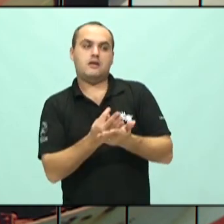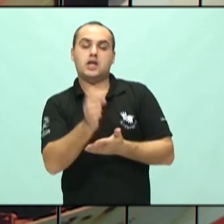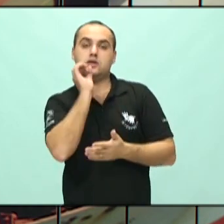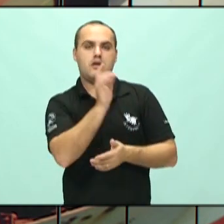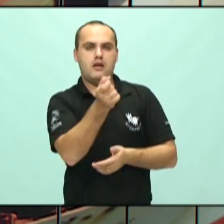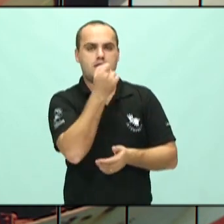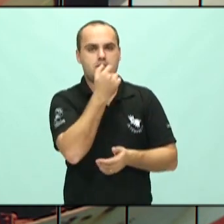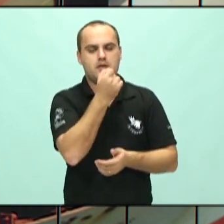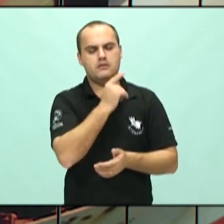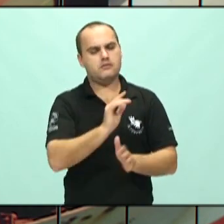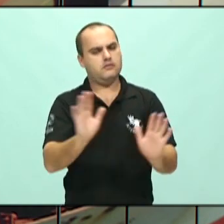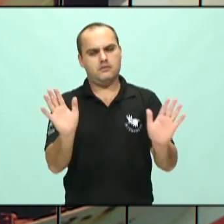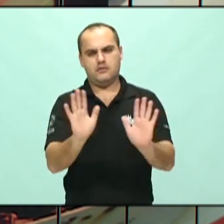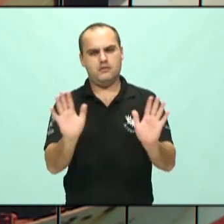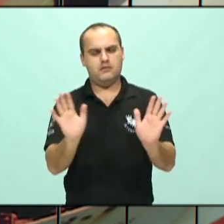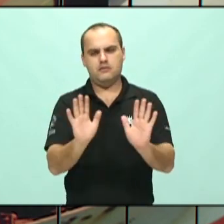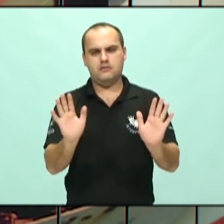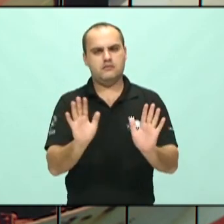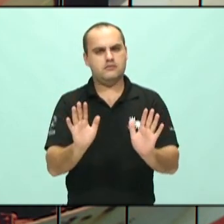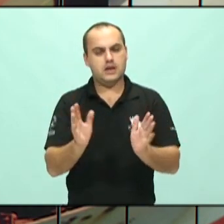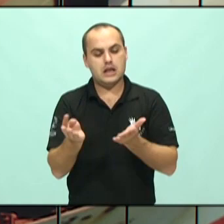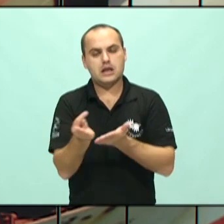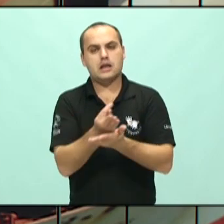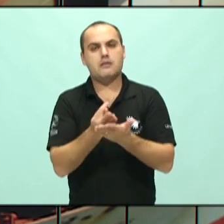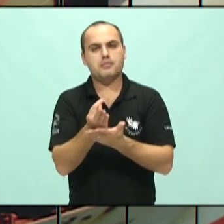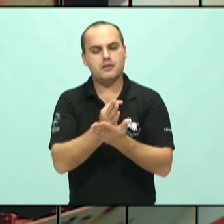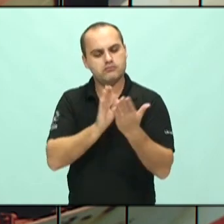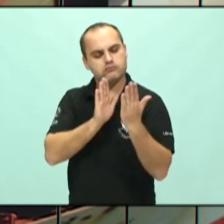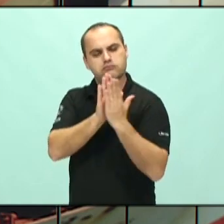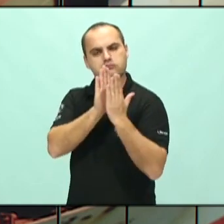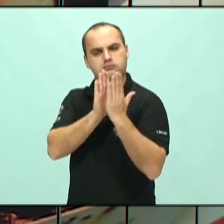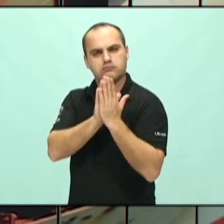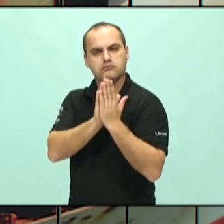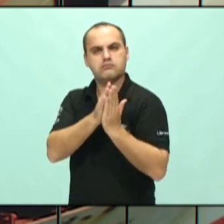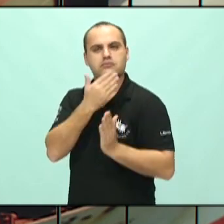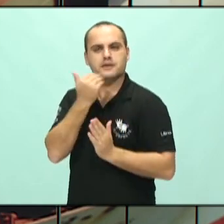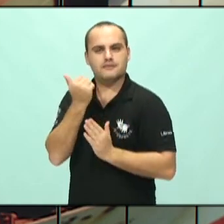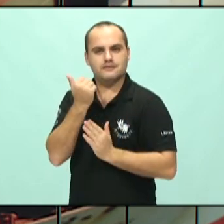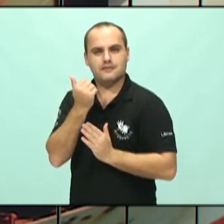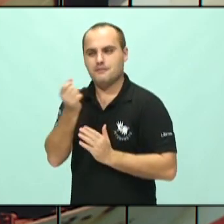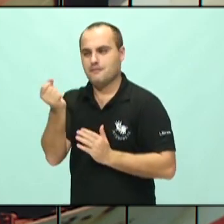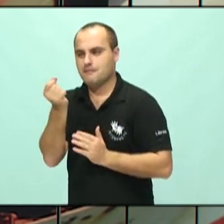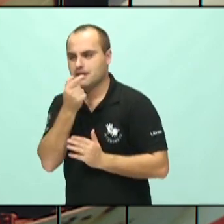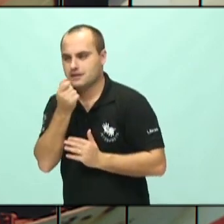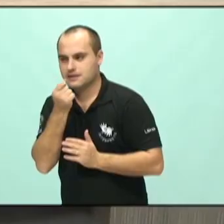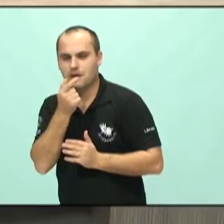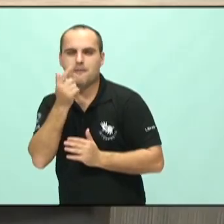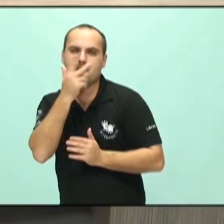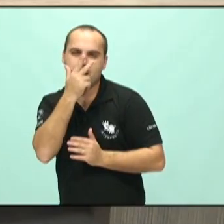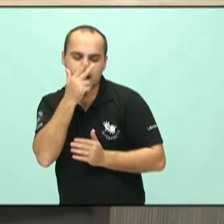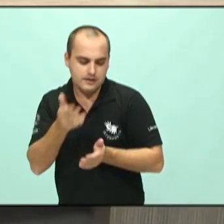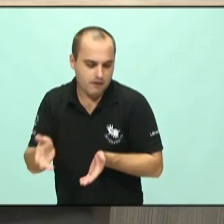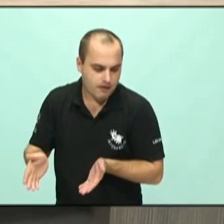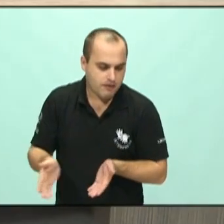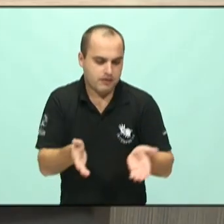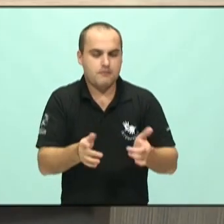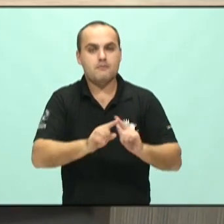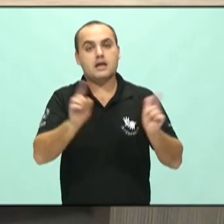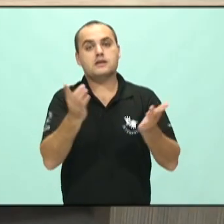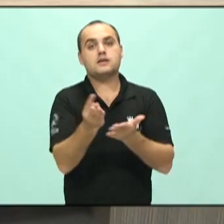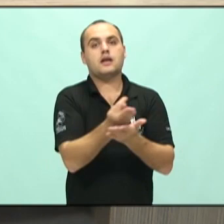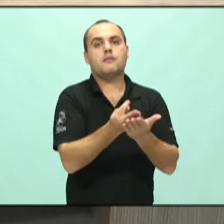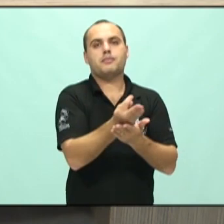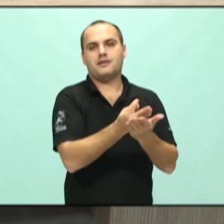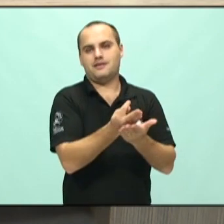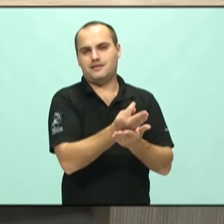infinitamente mais importante. Eu digo que a medicação te empurra, mas é a terapia que te direciona. Então, a gente